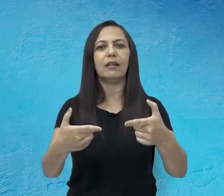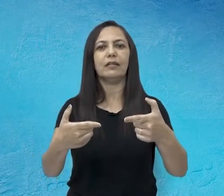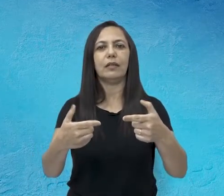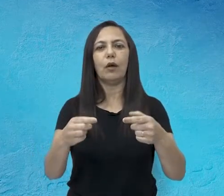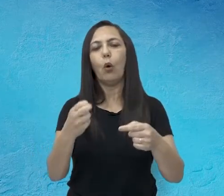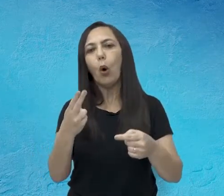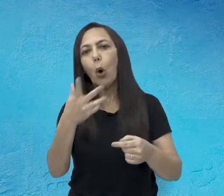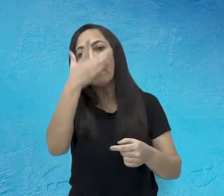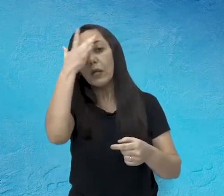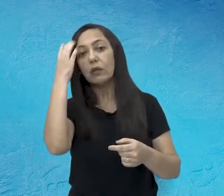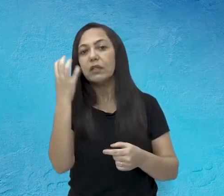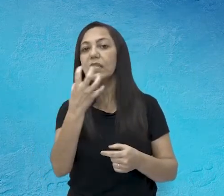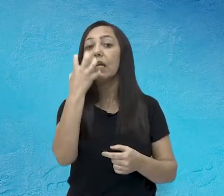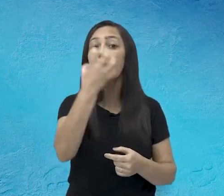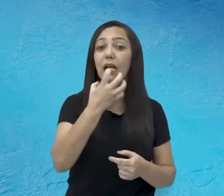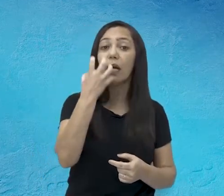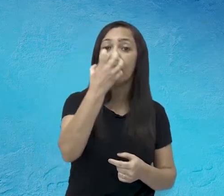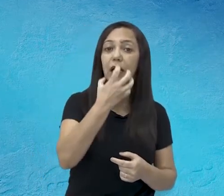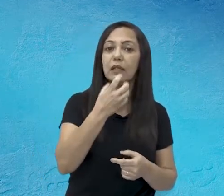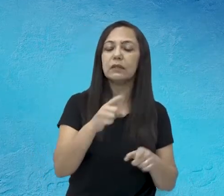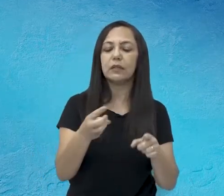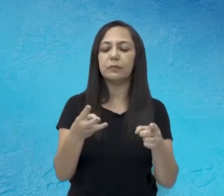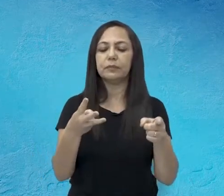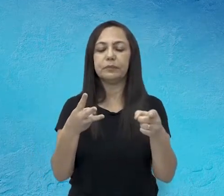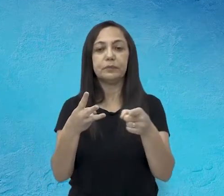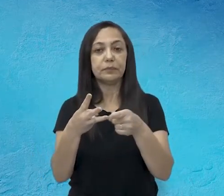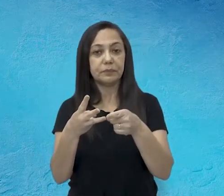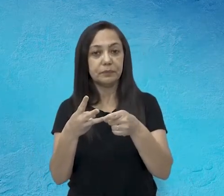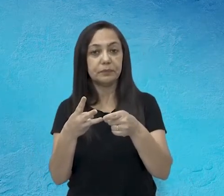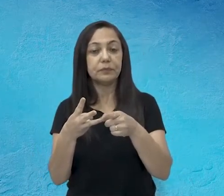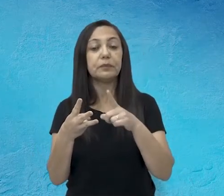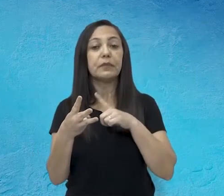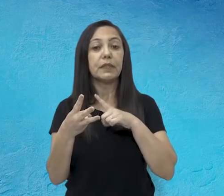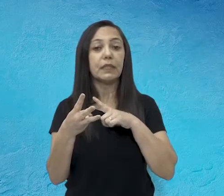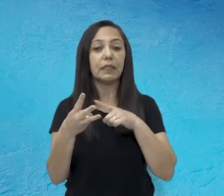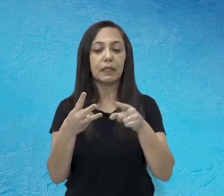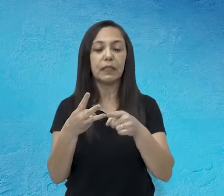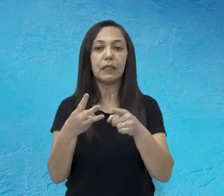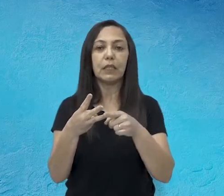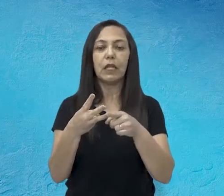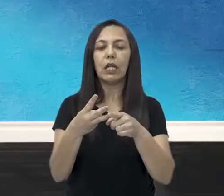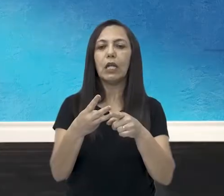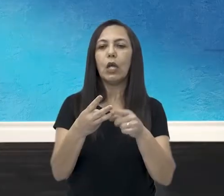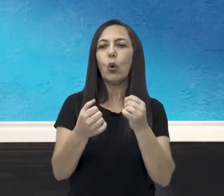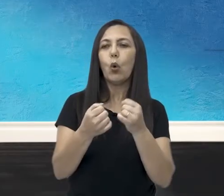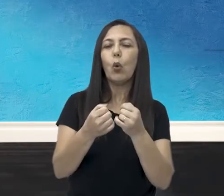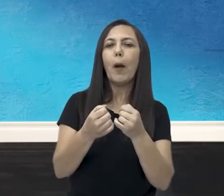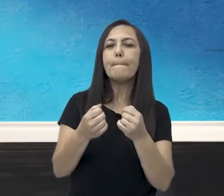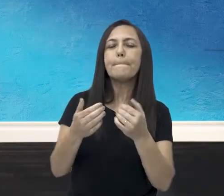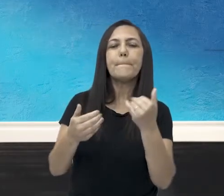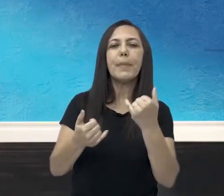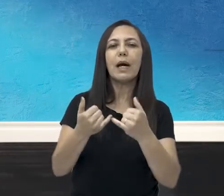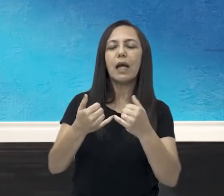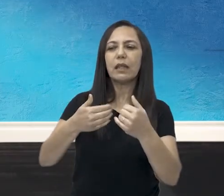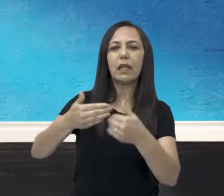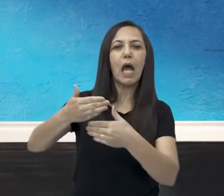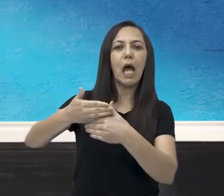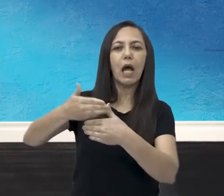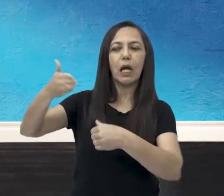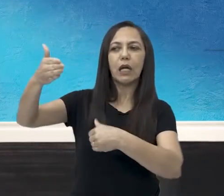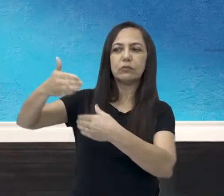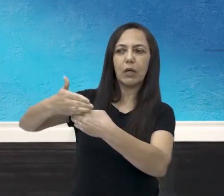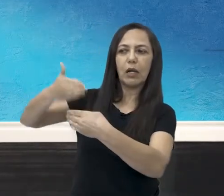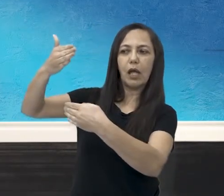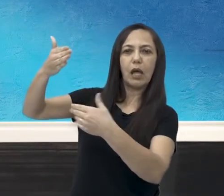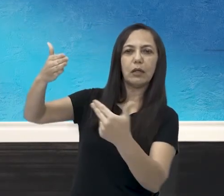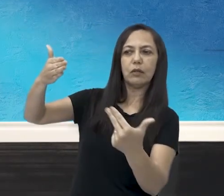MC é uma sigla para mestre de cerimônia. Geralmente são as pessoas que apresentam a batalha ou as pessoas